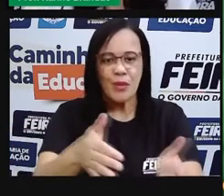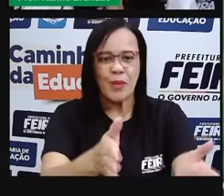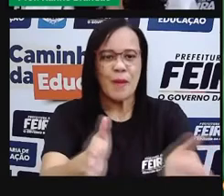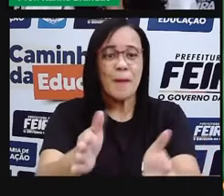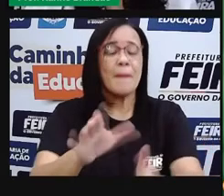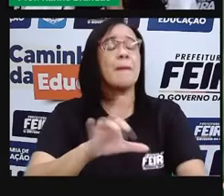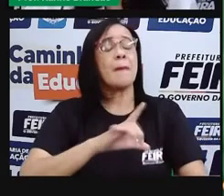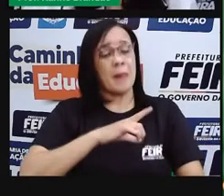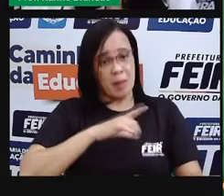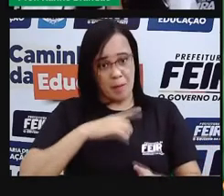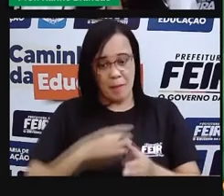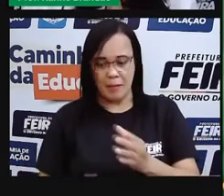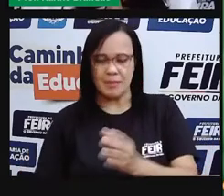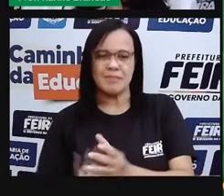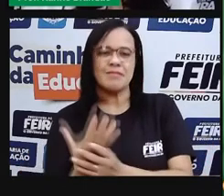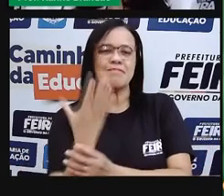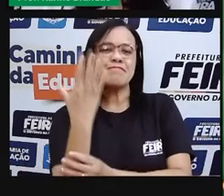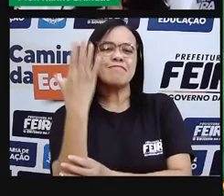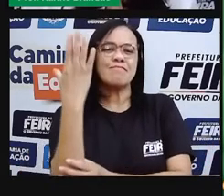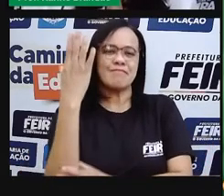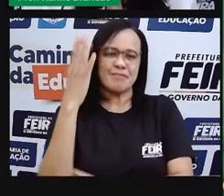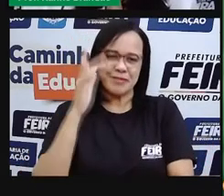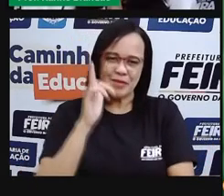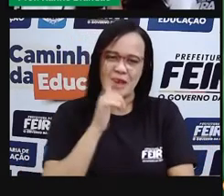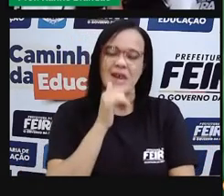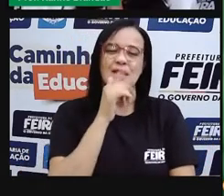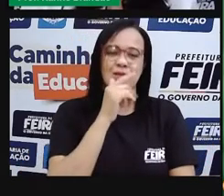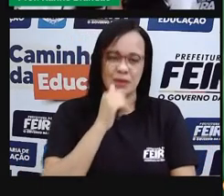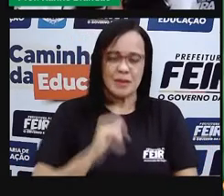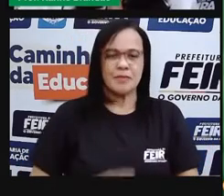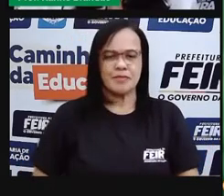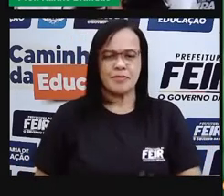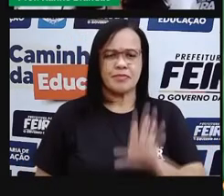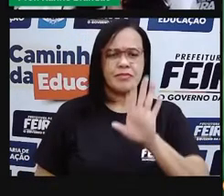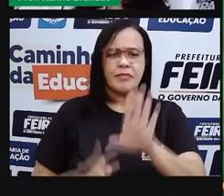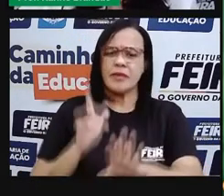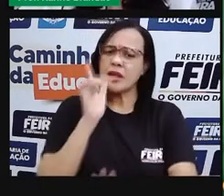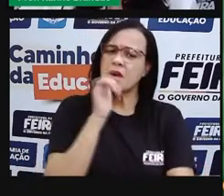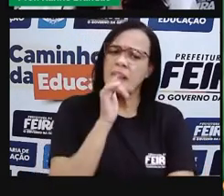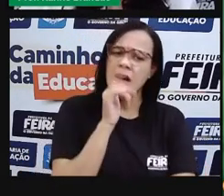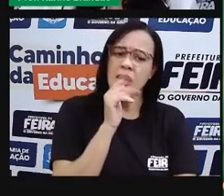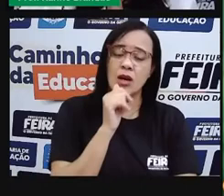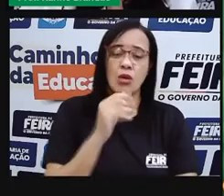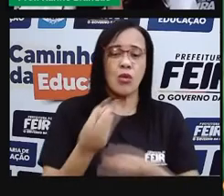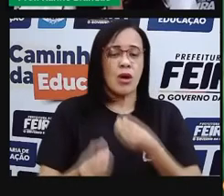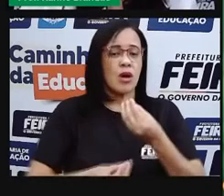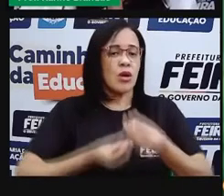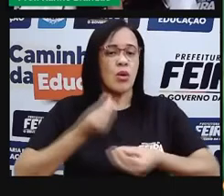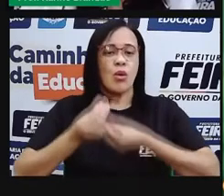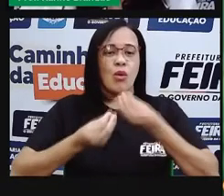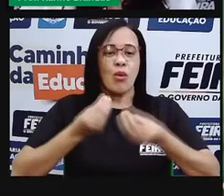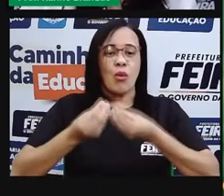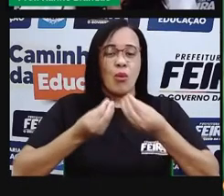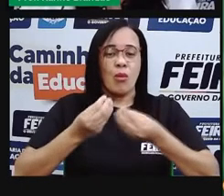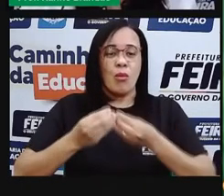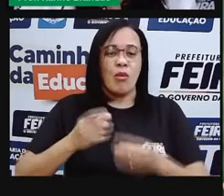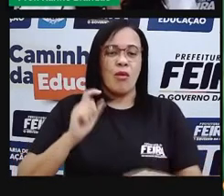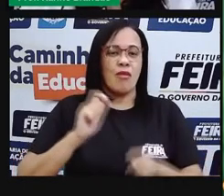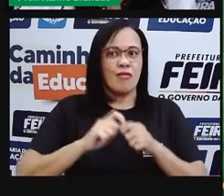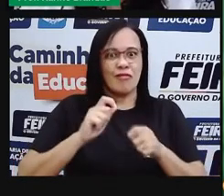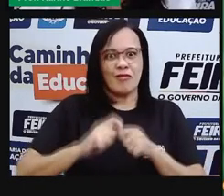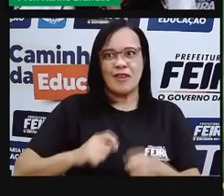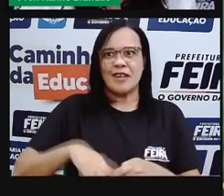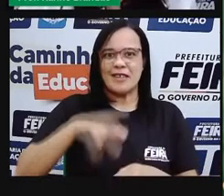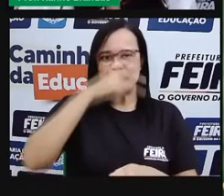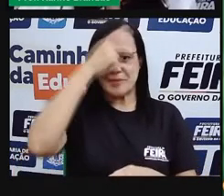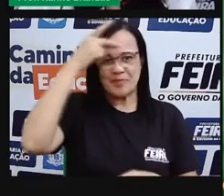Então, onde essa água nasce, né? É água que faz inocente, que acha o